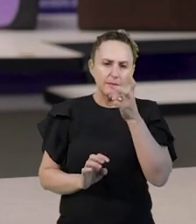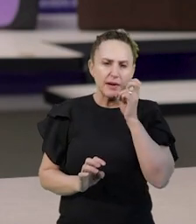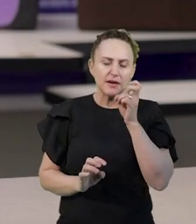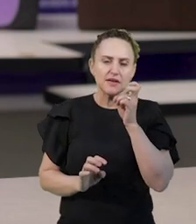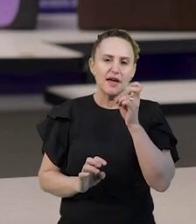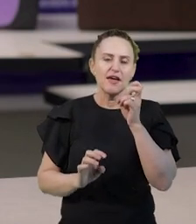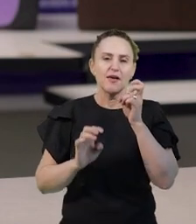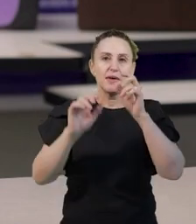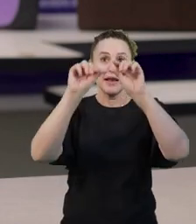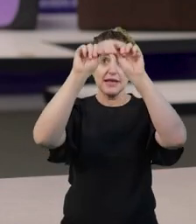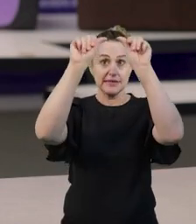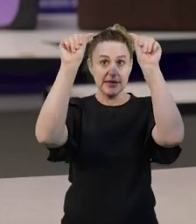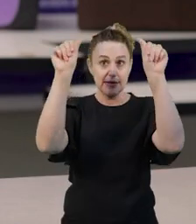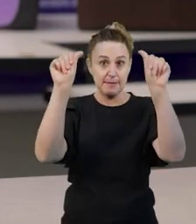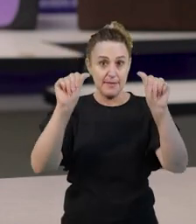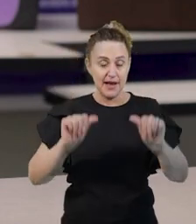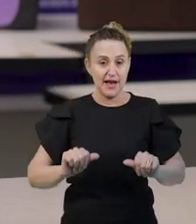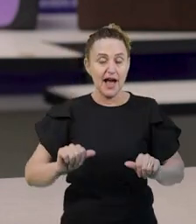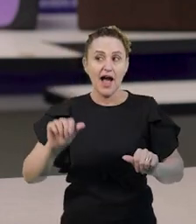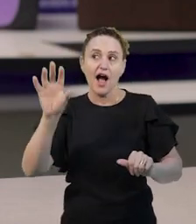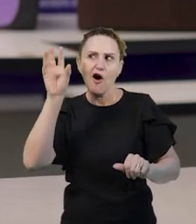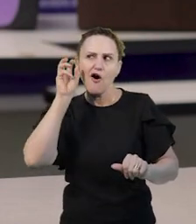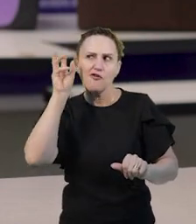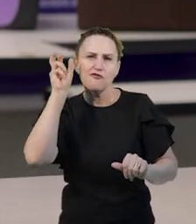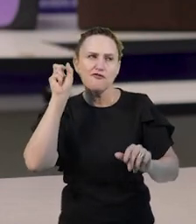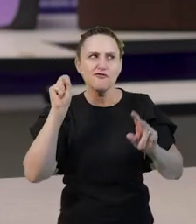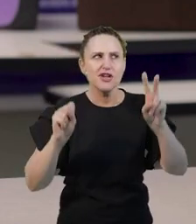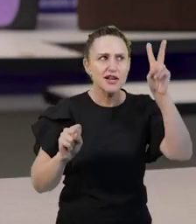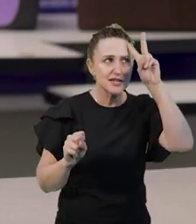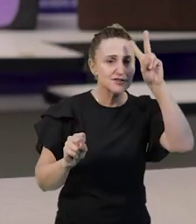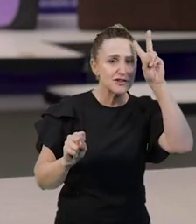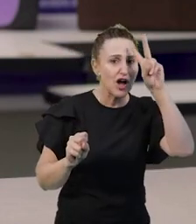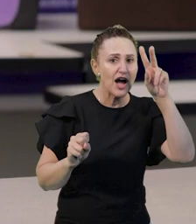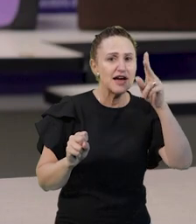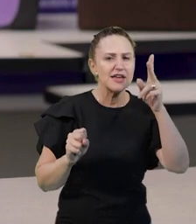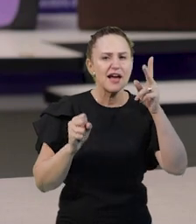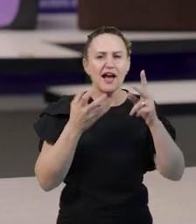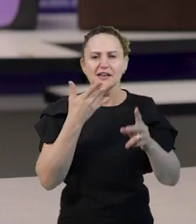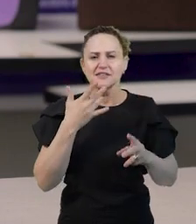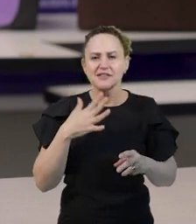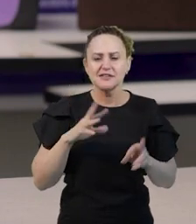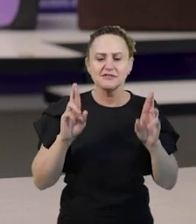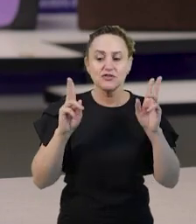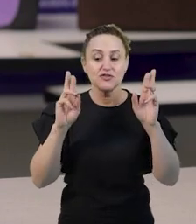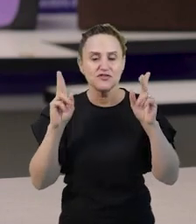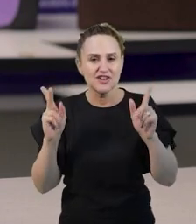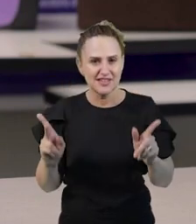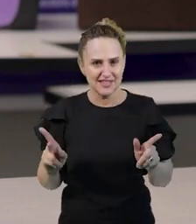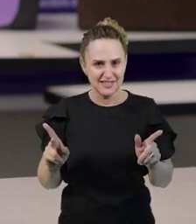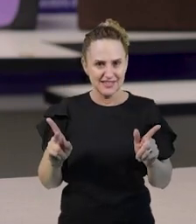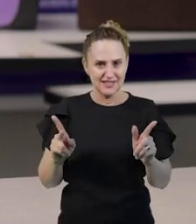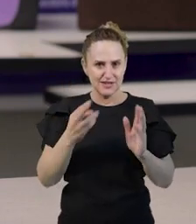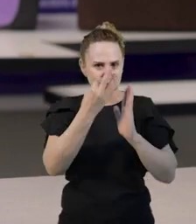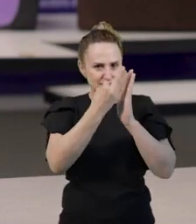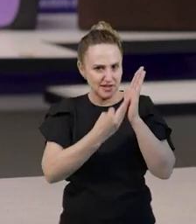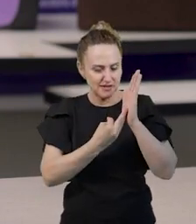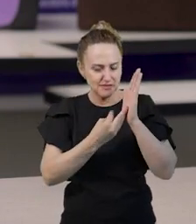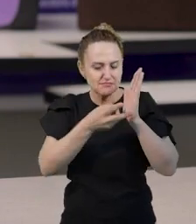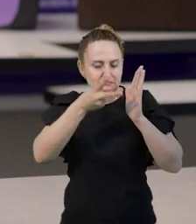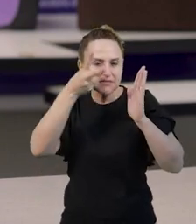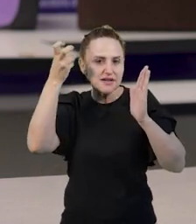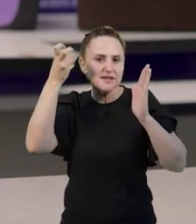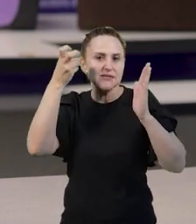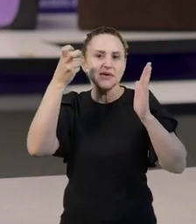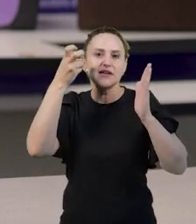imagem, ao ouvir histórias, as crianças vão diferenciando as imagens dos textos e descobrindo a leitura.